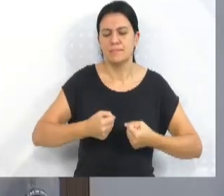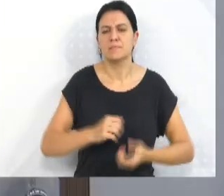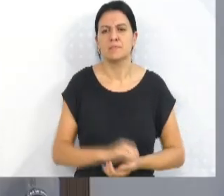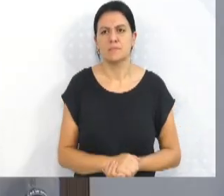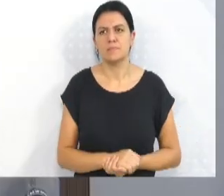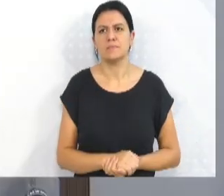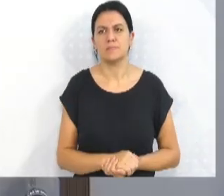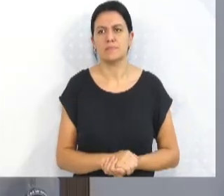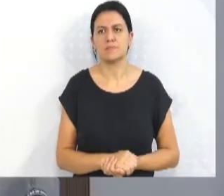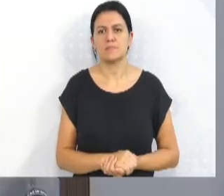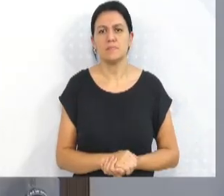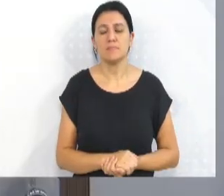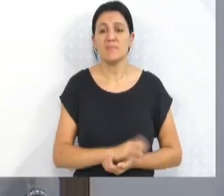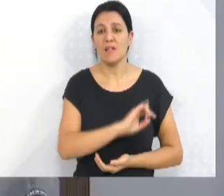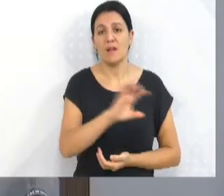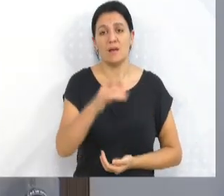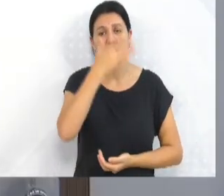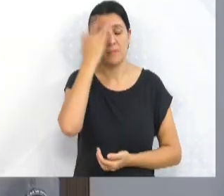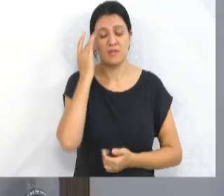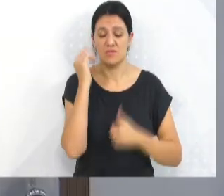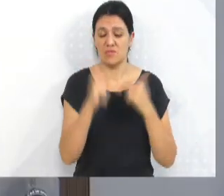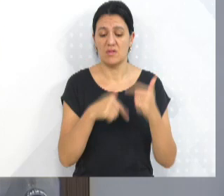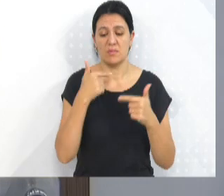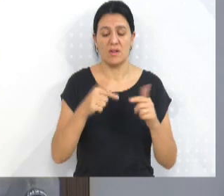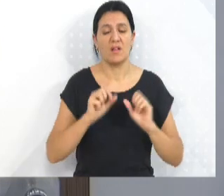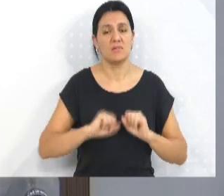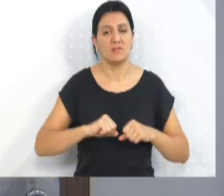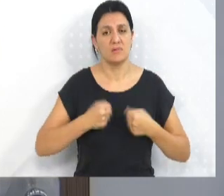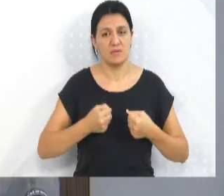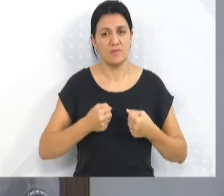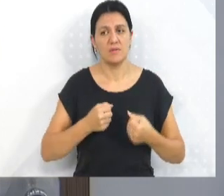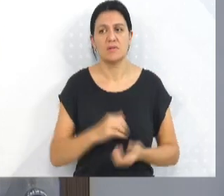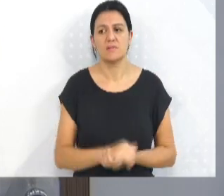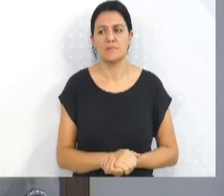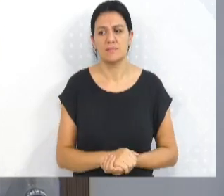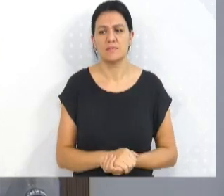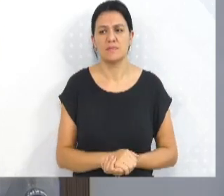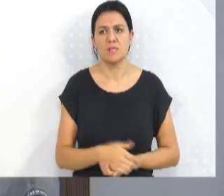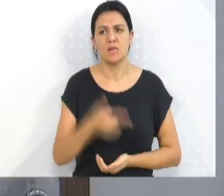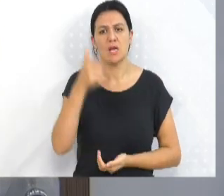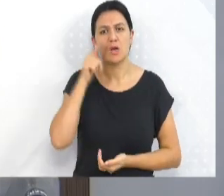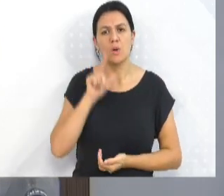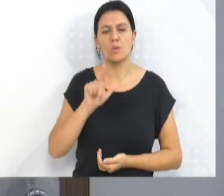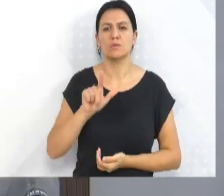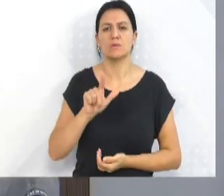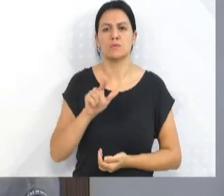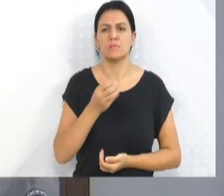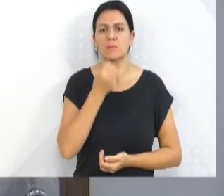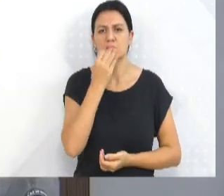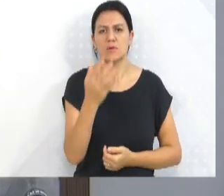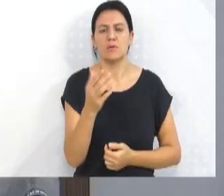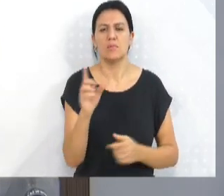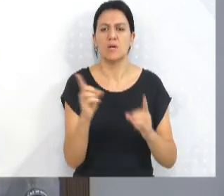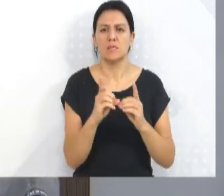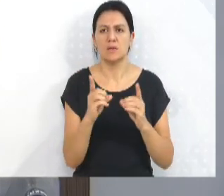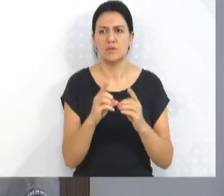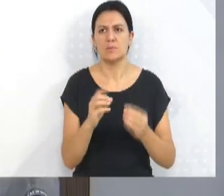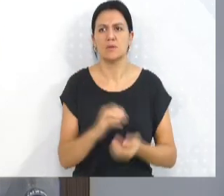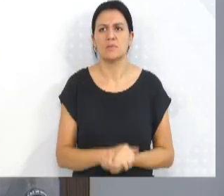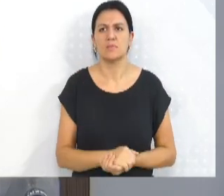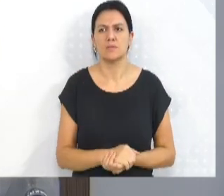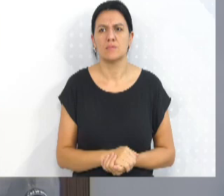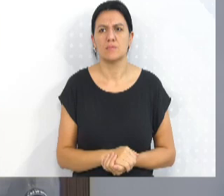os trabalhadores do transporte público têm se esforçado para bem atender o nosso povo e a nossa gente, porque